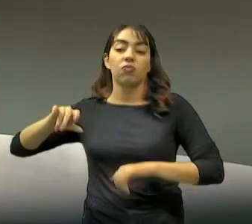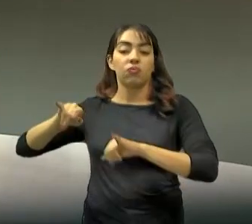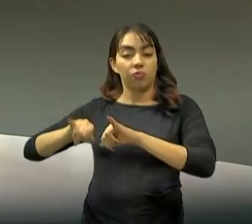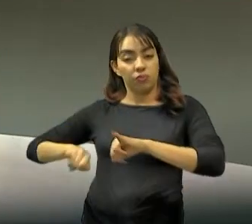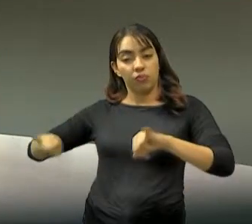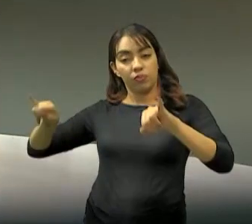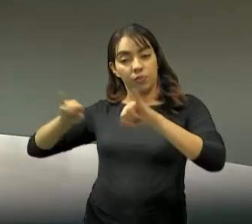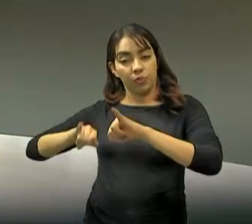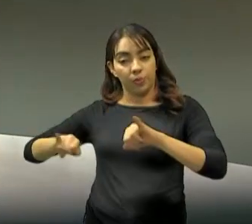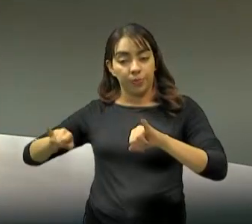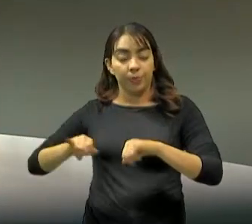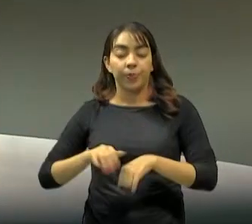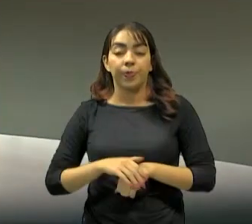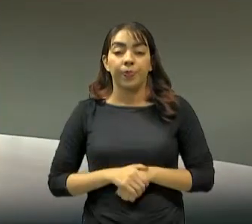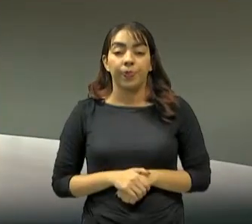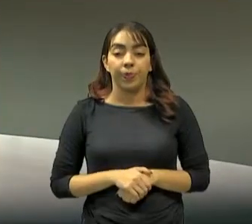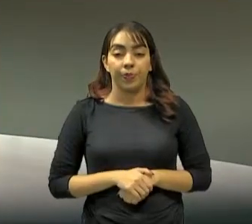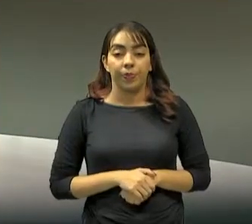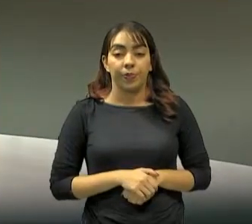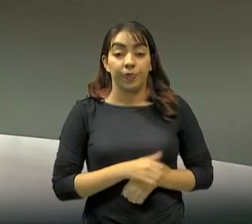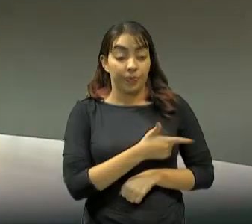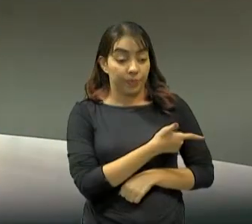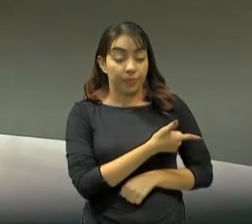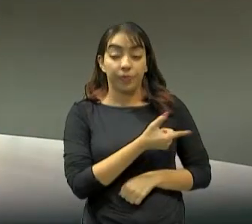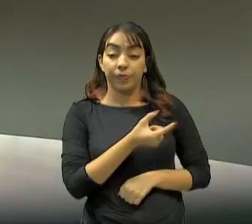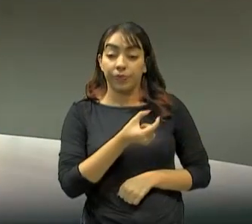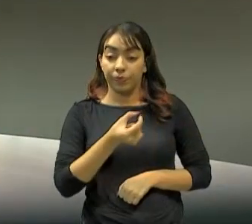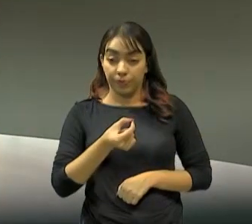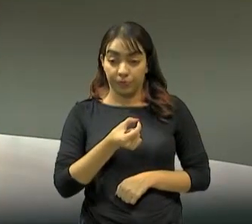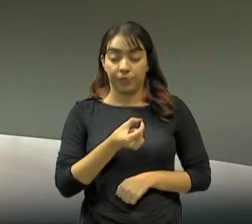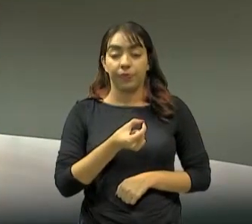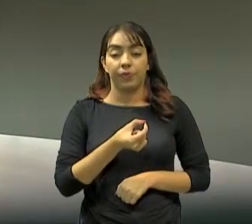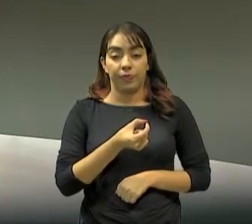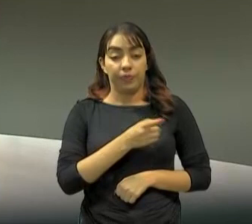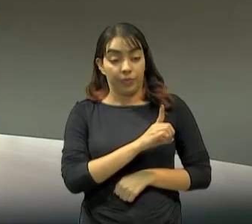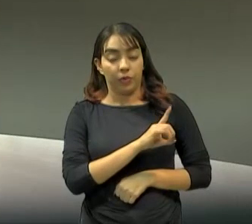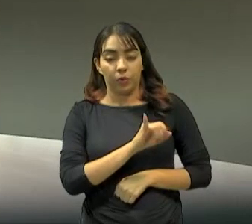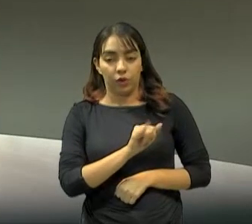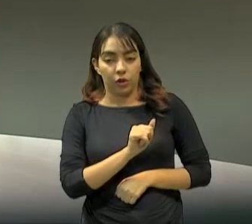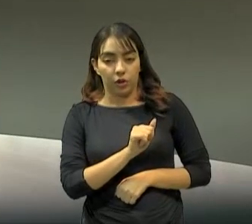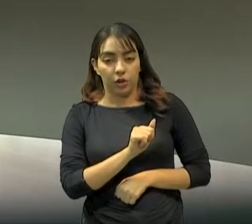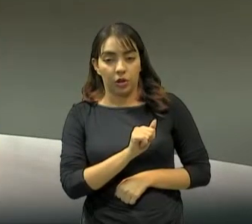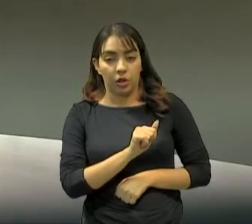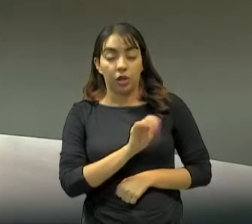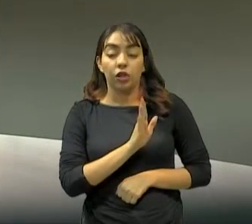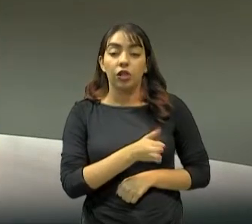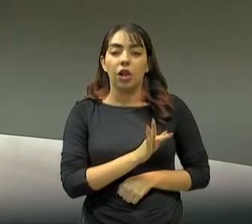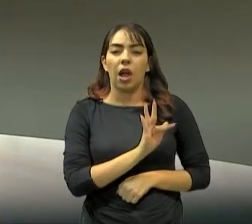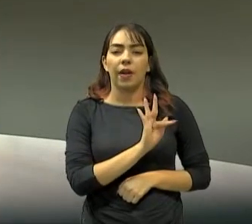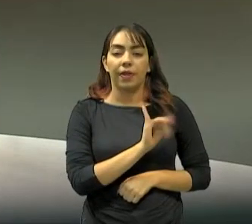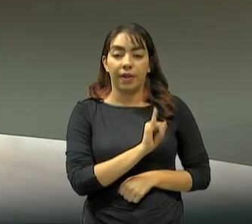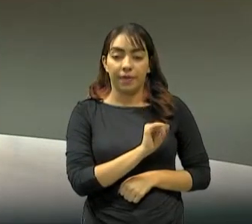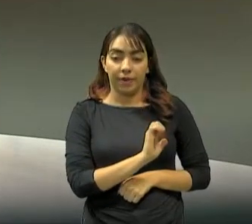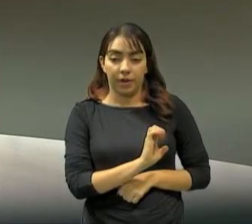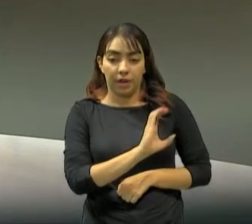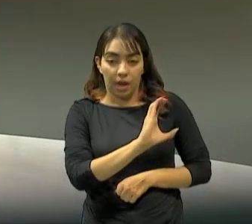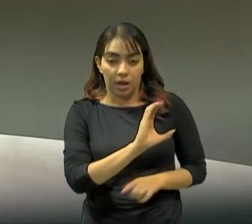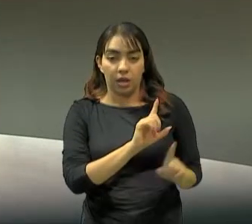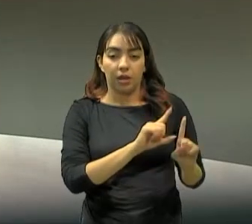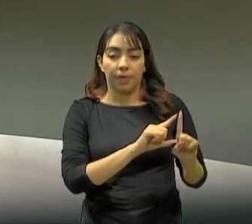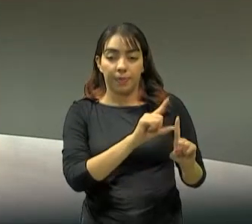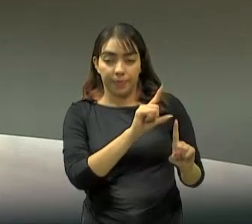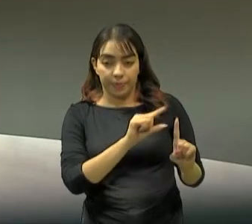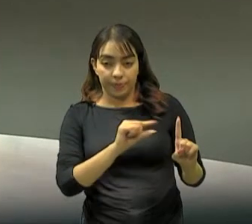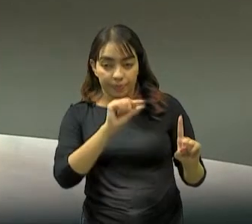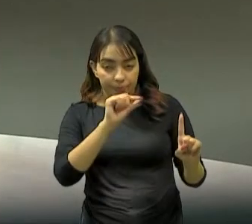ou seja, dia 20, fazendo esse lançamento e apresentação na FIEC, em Fortaleza, na Federação